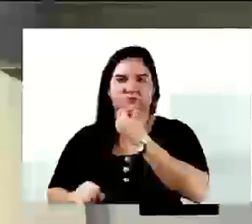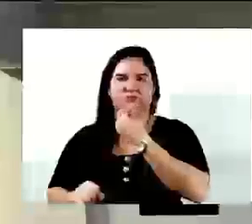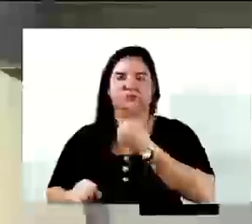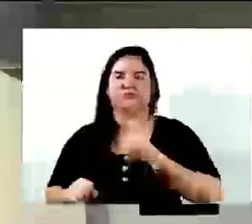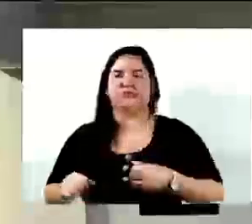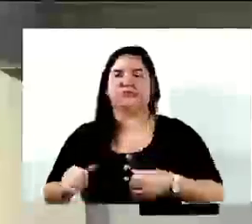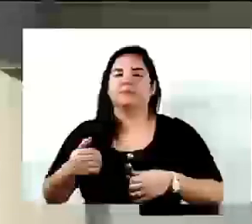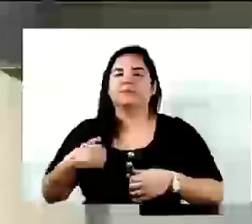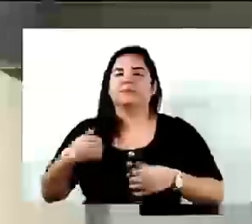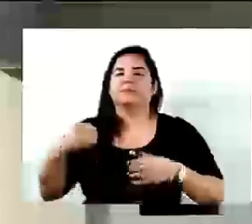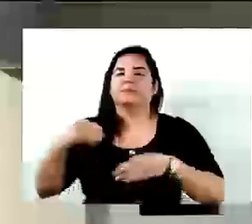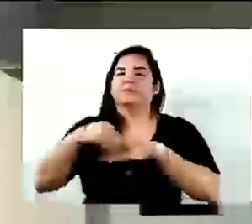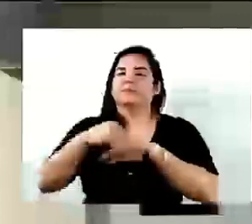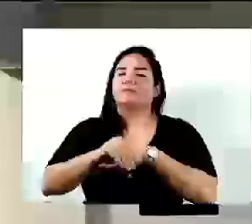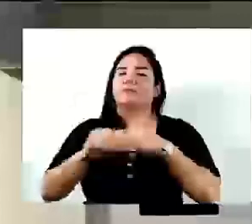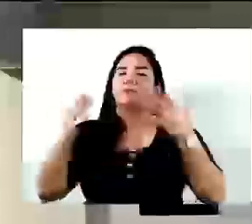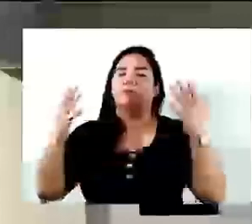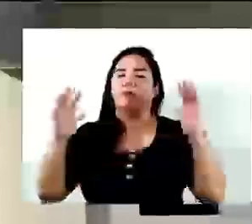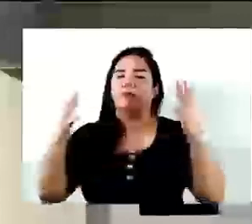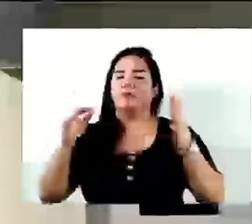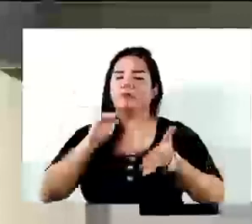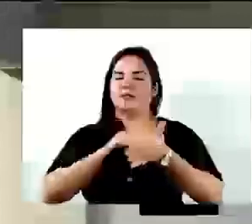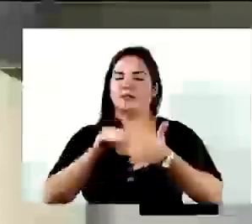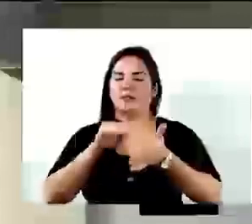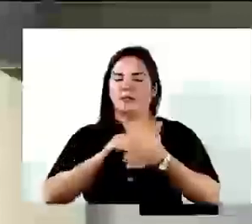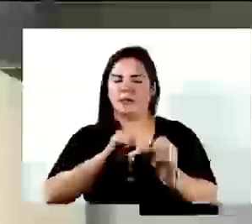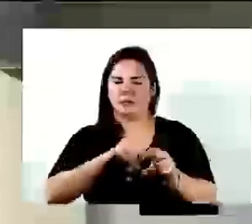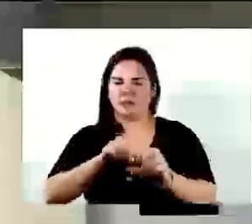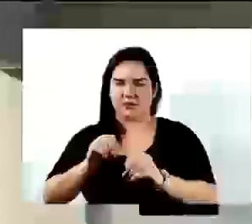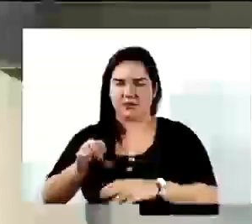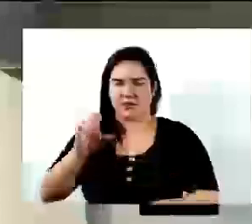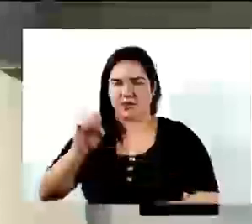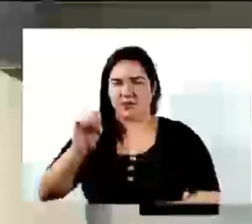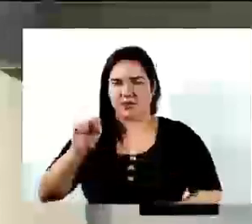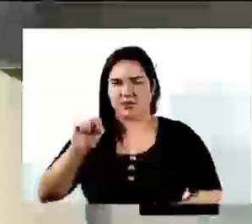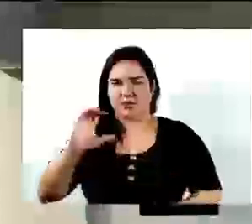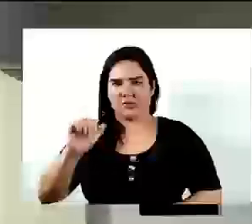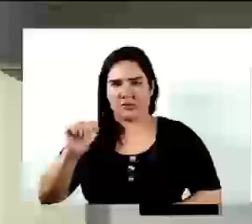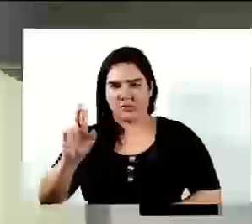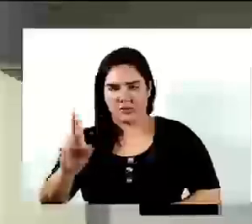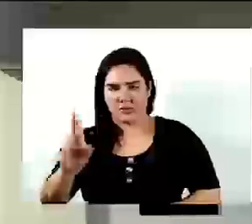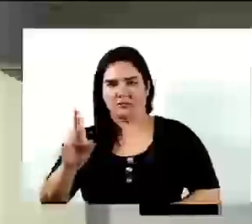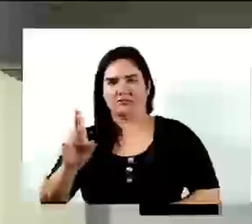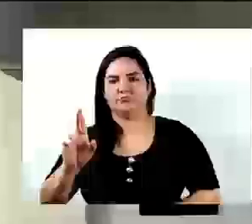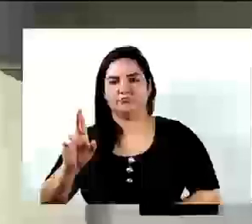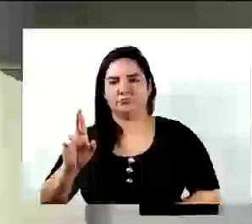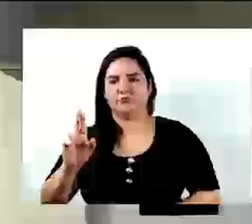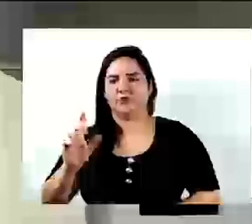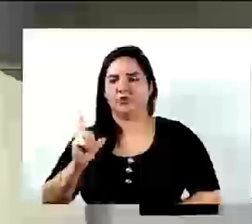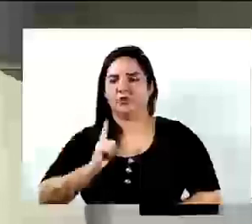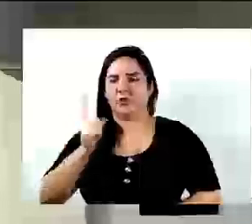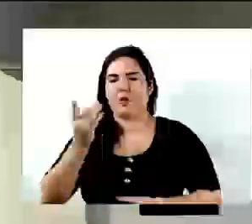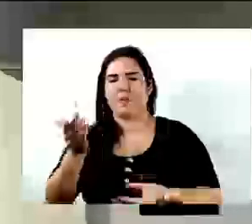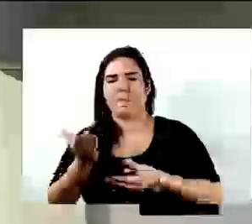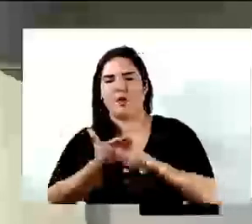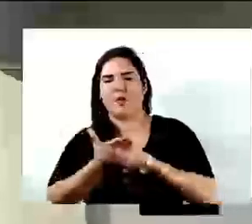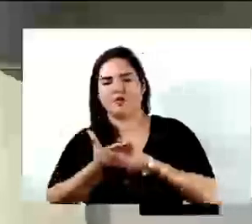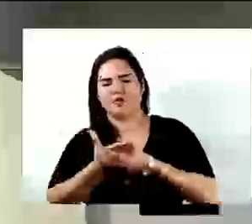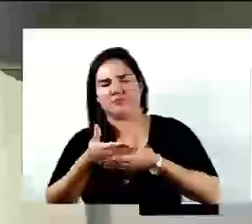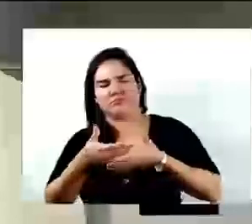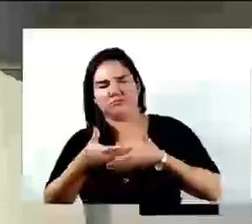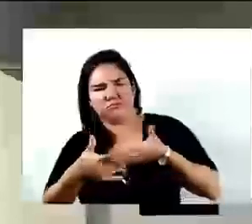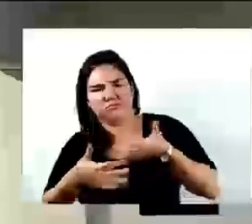parabenizar o secretário de Educação, o secretário Oscar, a qual pegou uma pasta gigantesca,